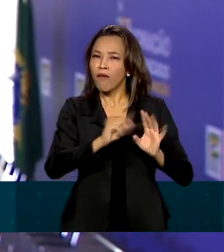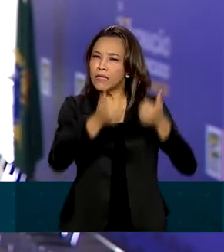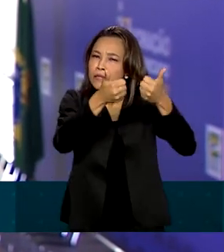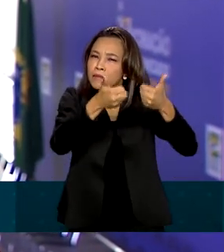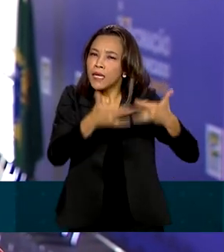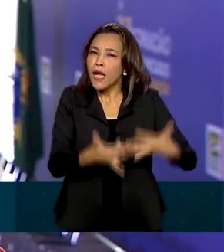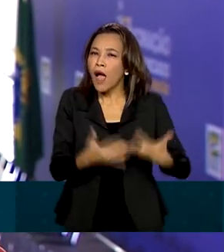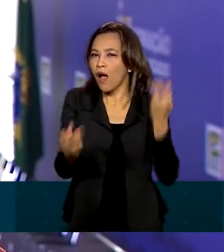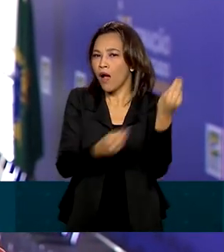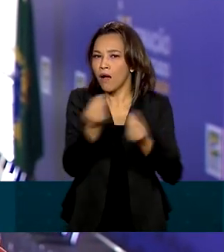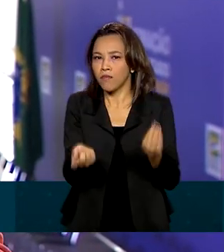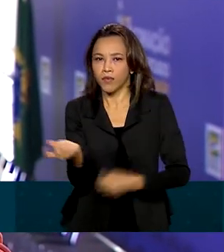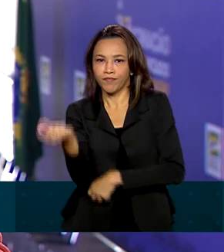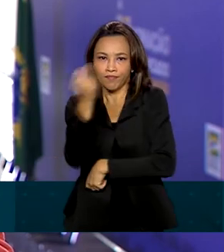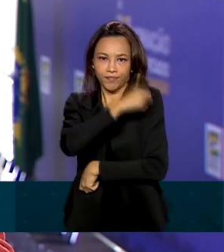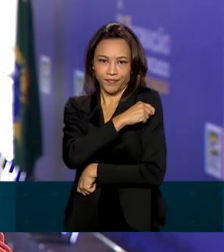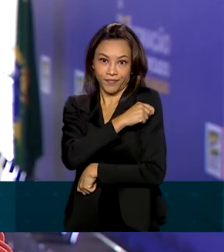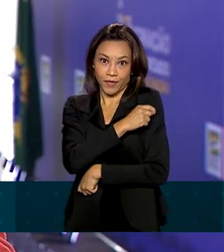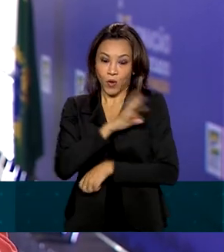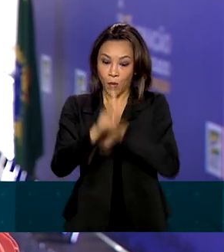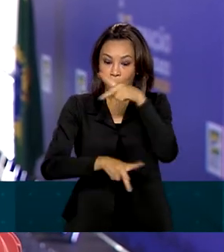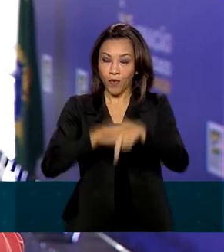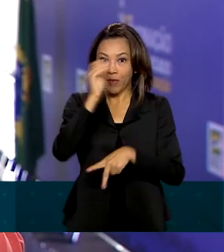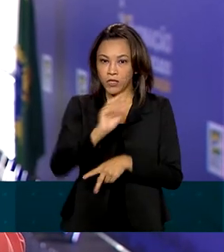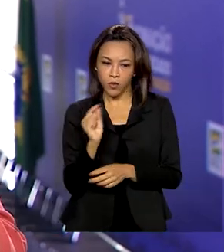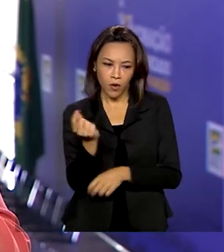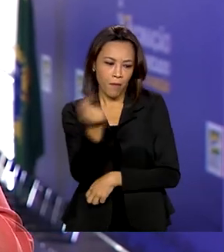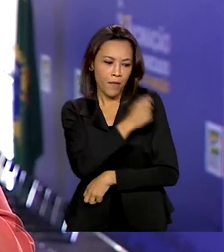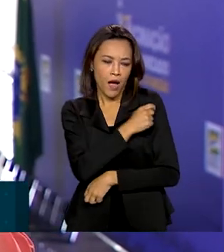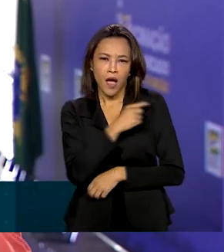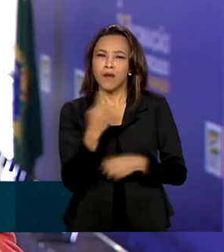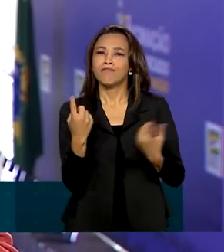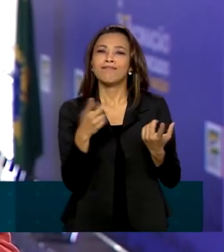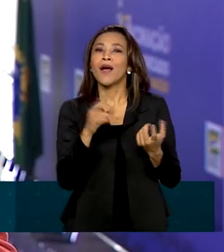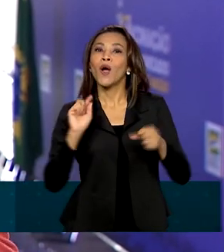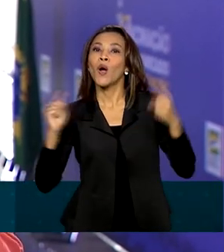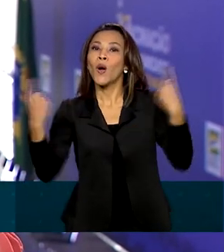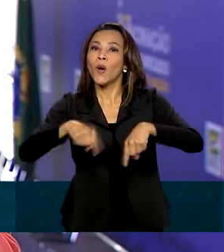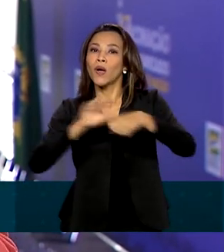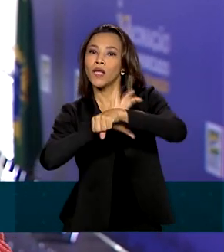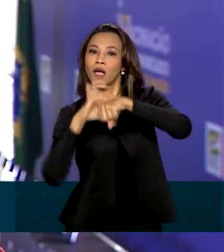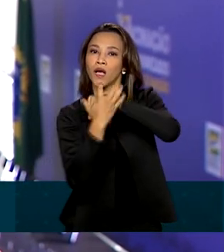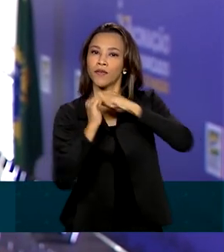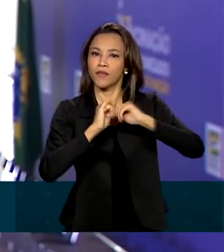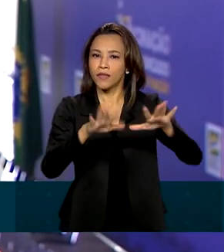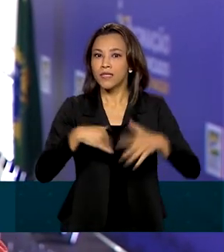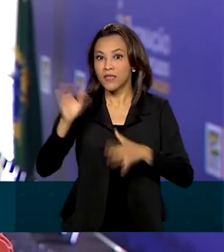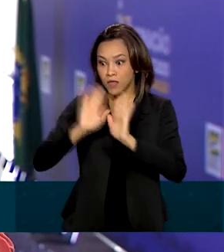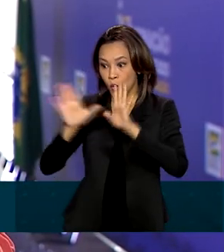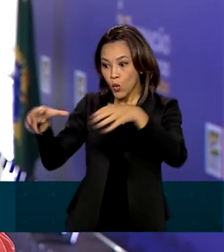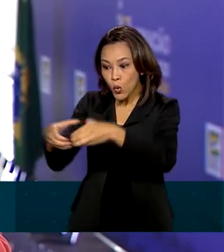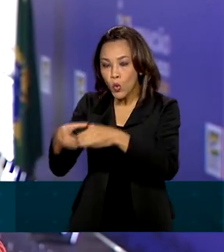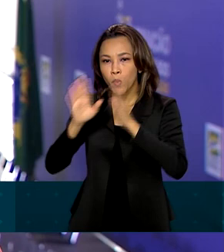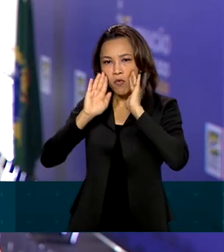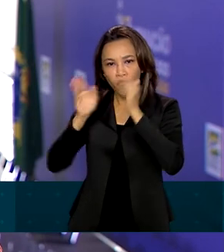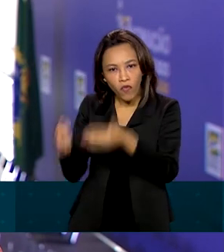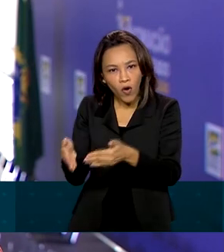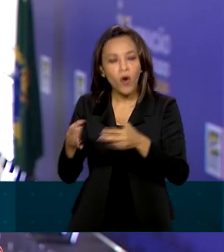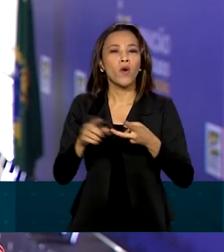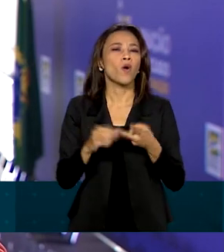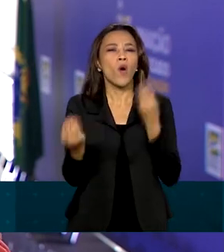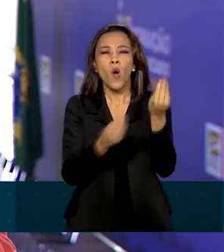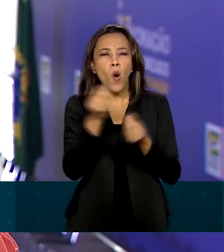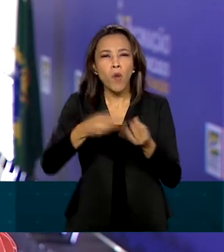de imunização dos brasileiros contra a Covid-19. E ele explica, por exemplo, quem é o público-alvo, como vai ser feita